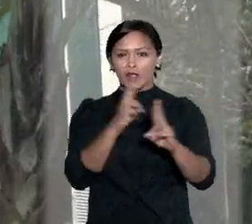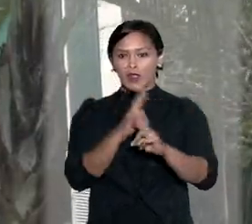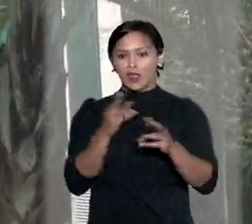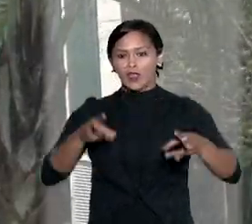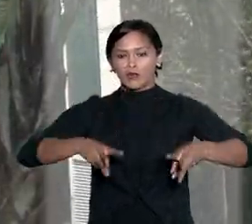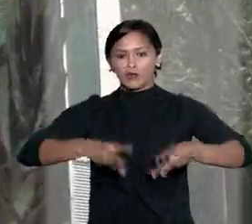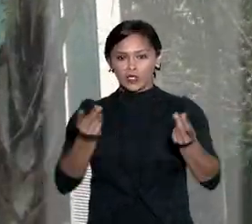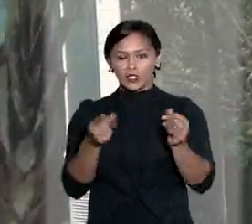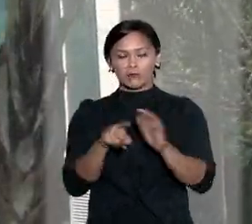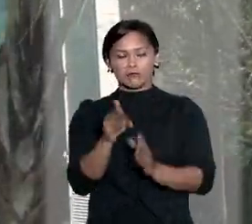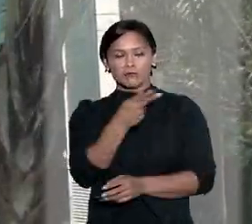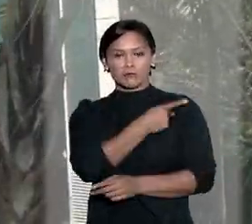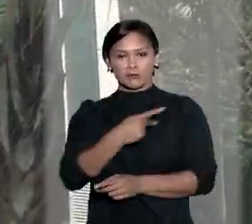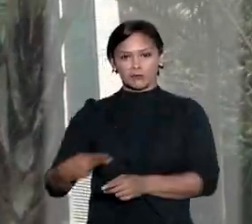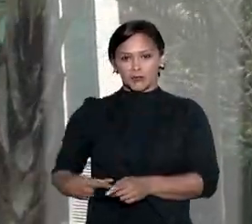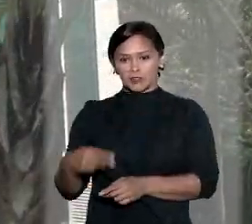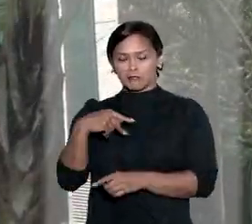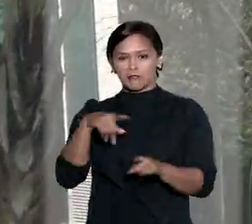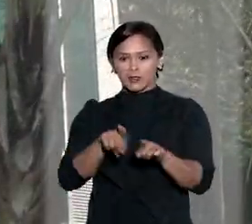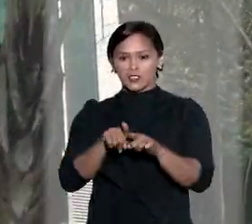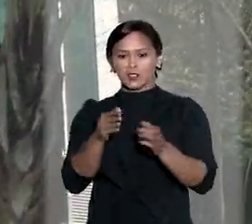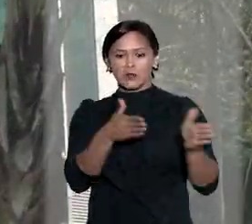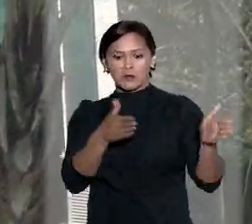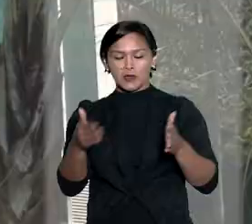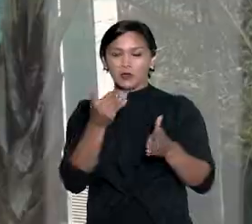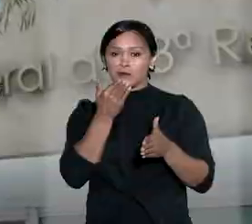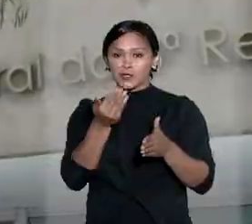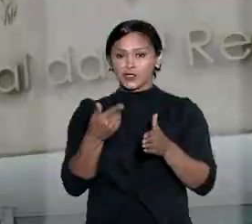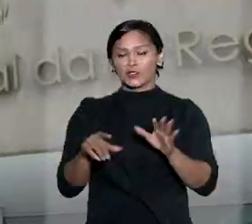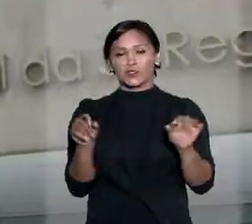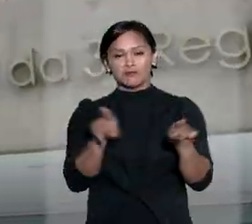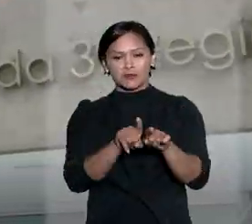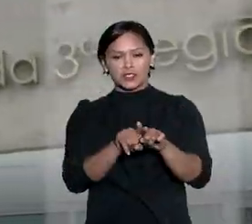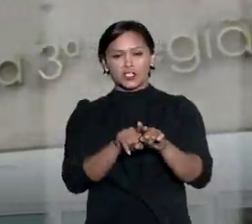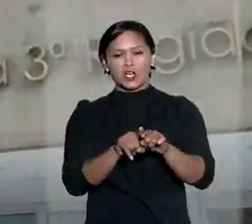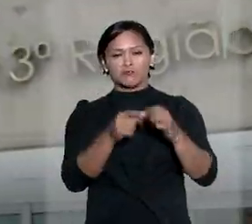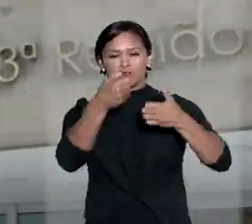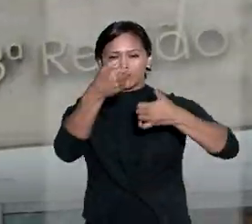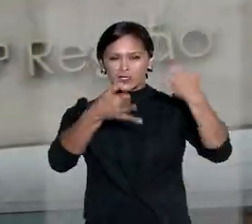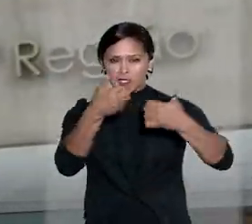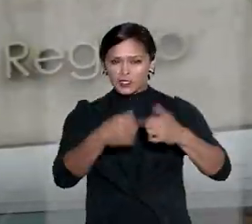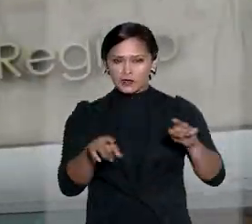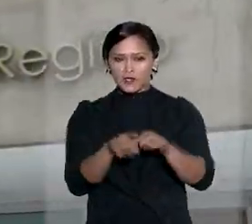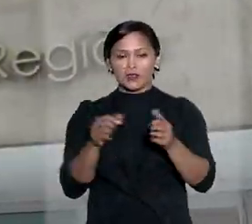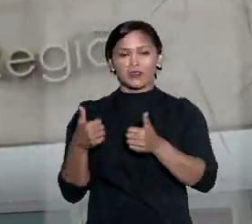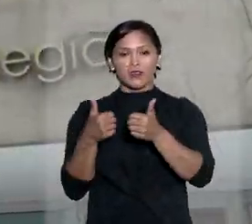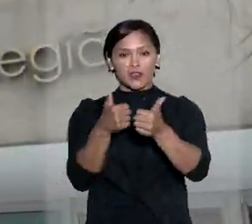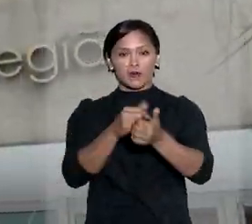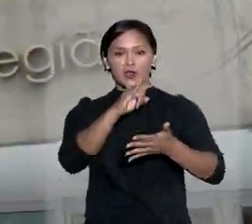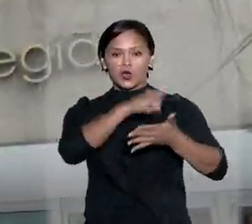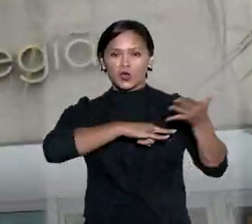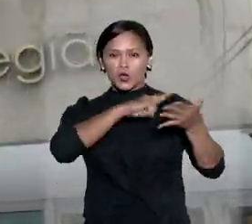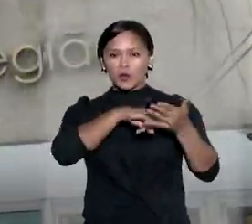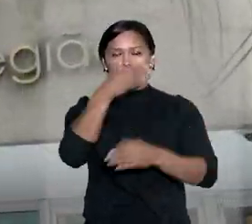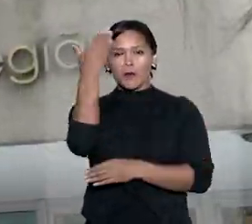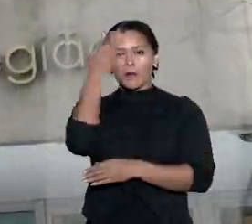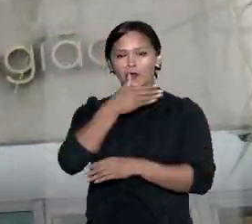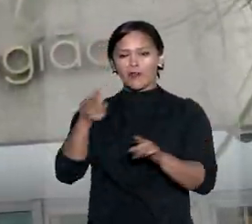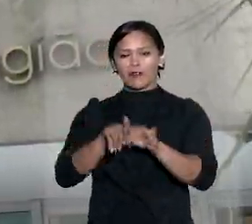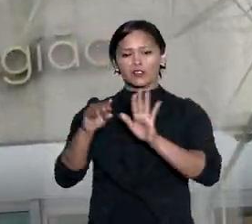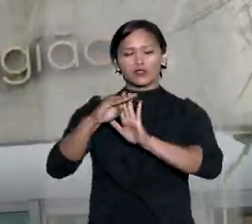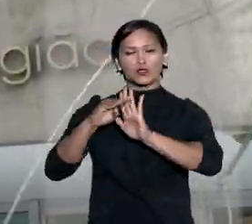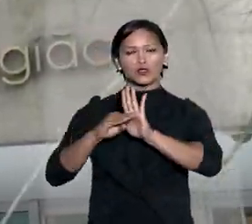relativos às despesas presidenciais no período solicitado, de forma discriminada e acompanhada dos documentos